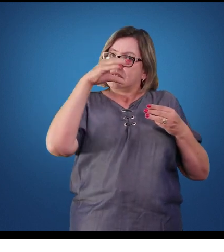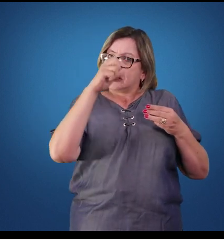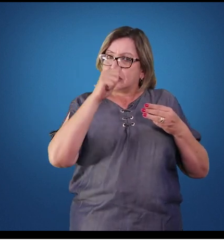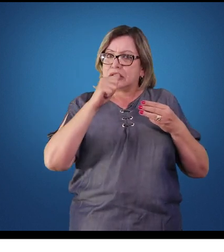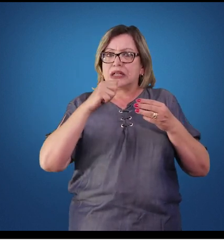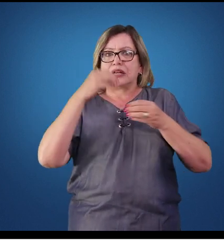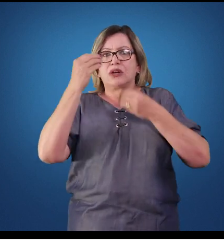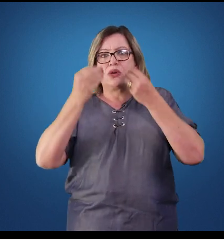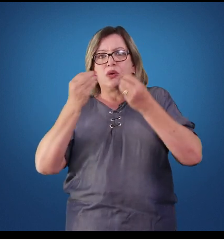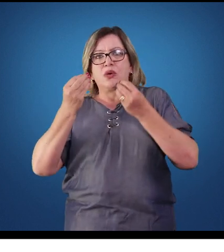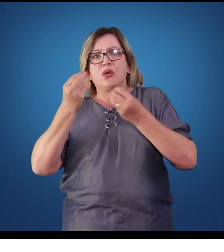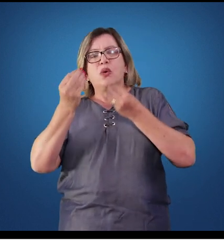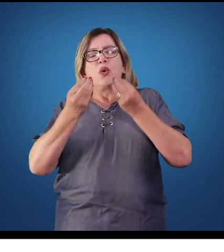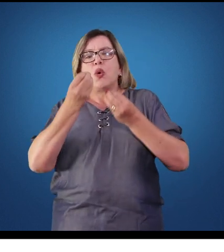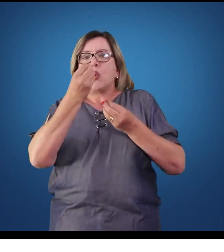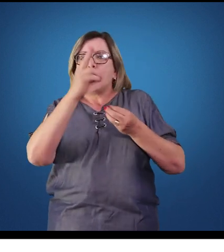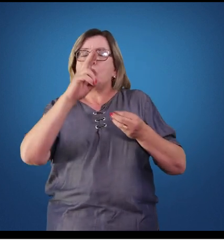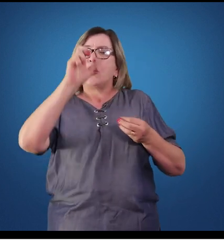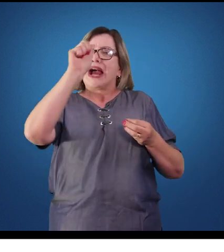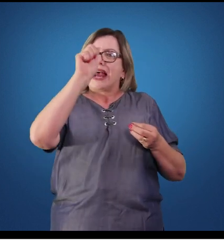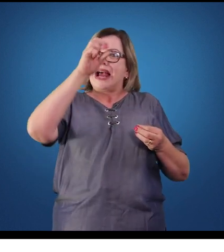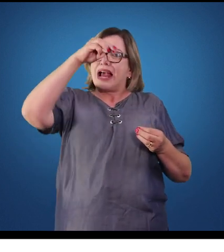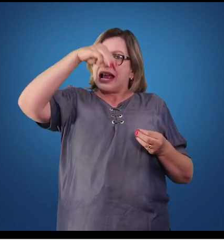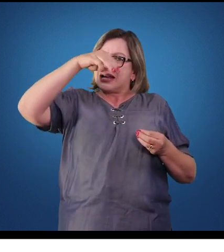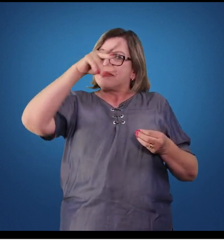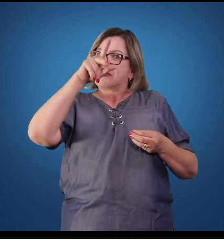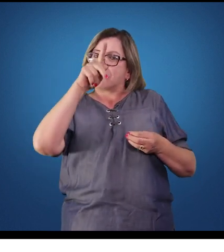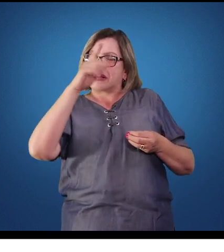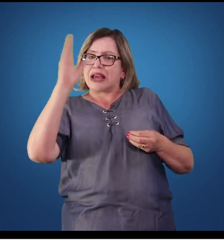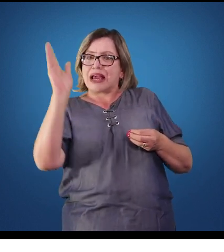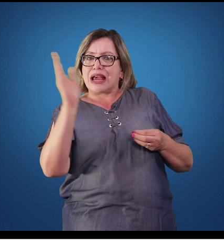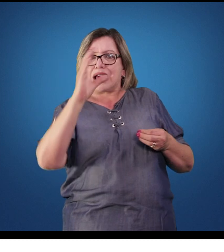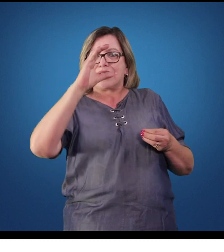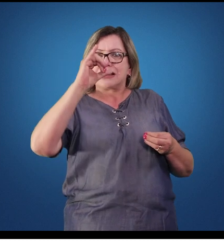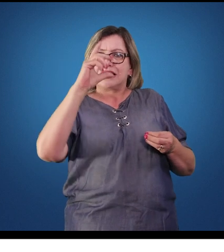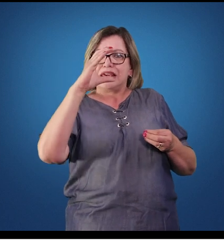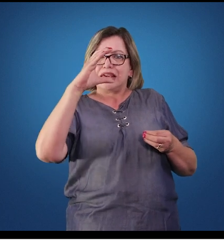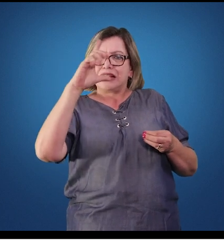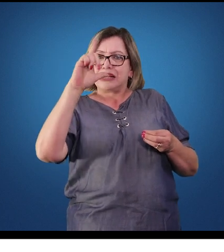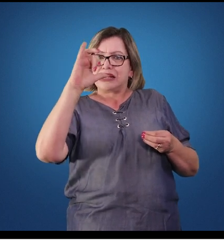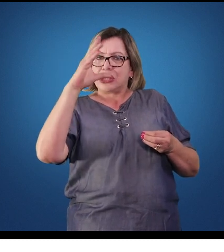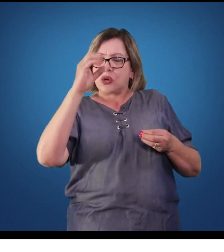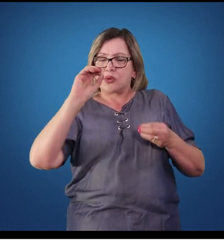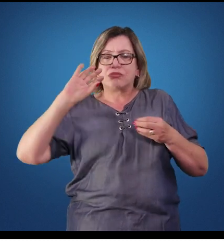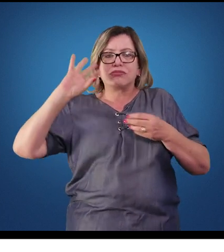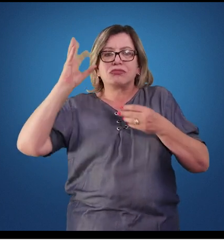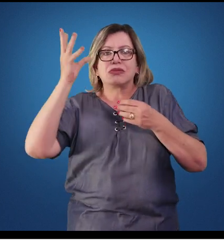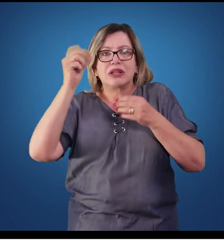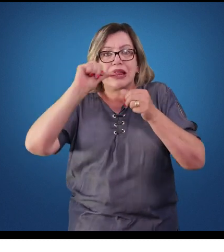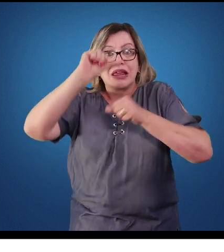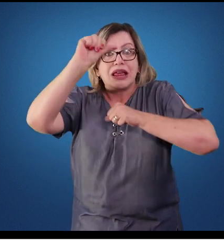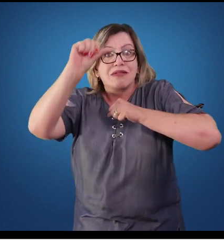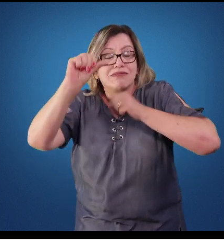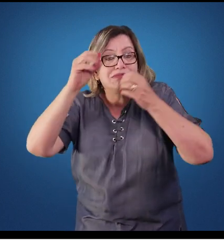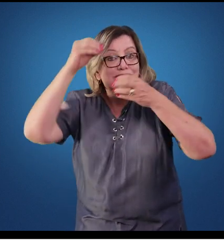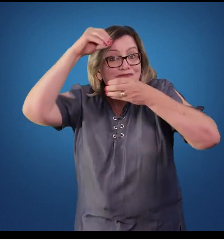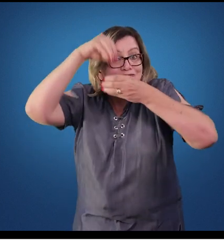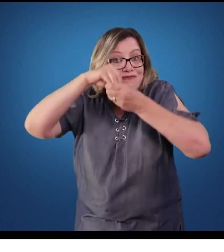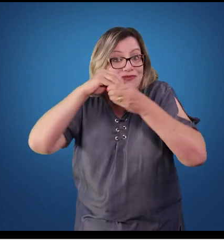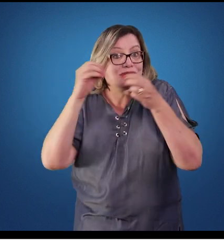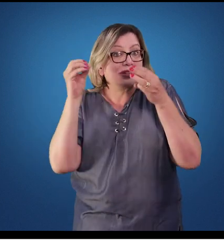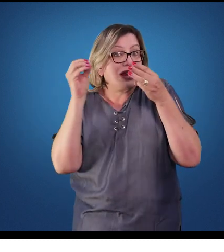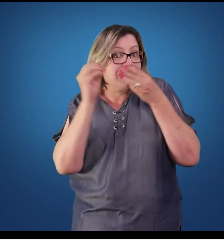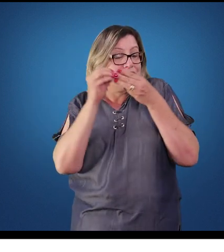expressão do AMP cíclico, estamos falando numa sinalização química que ocorrerá dentro da célula, reduzindo então a